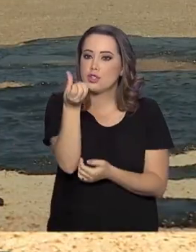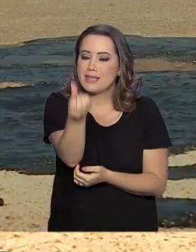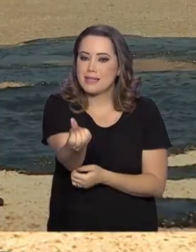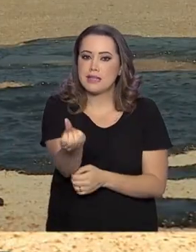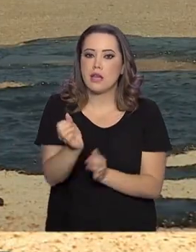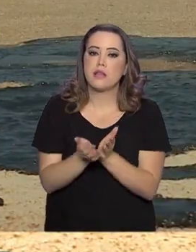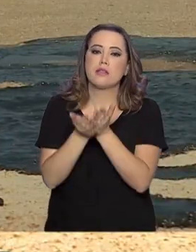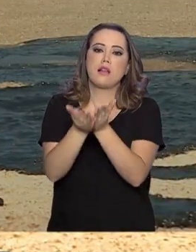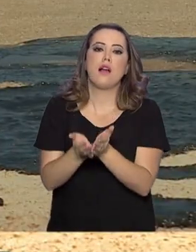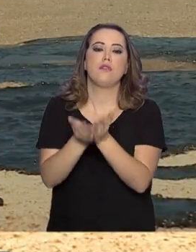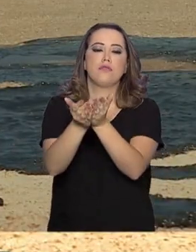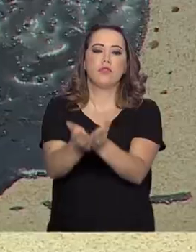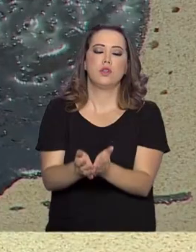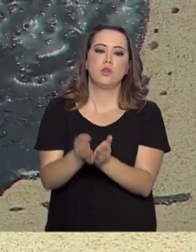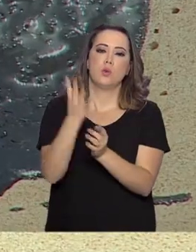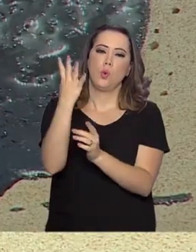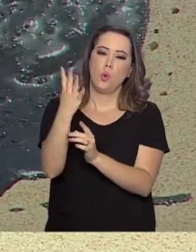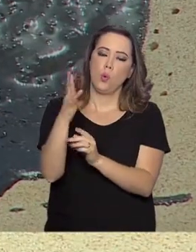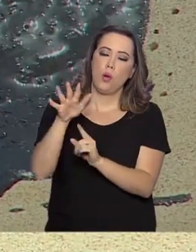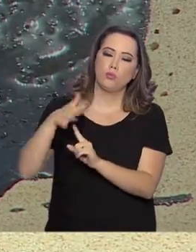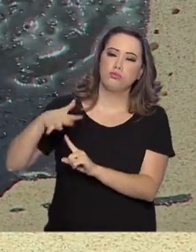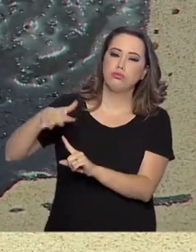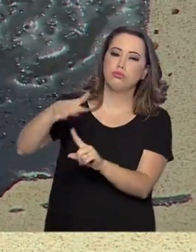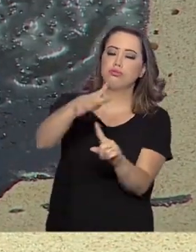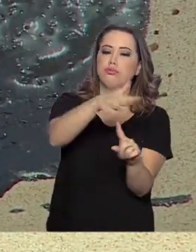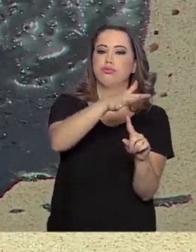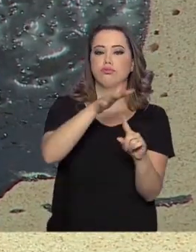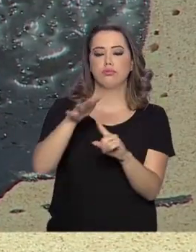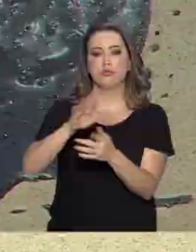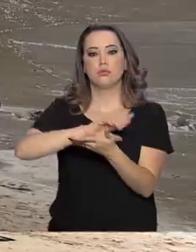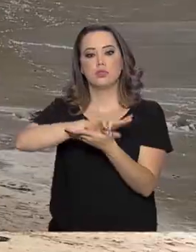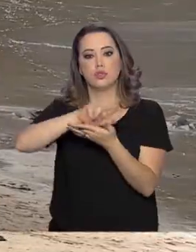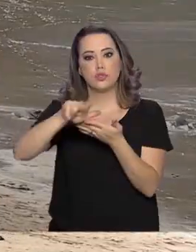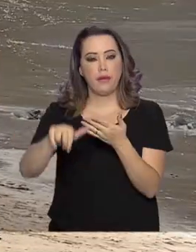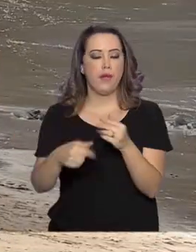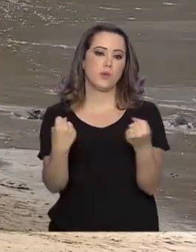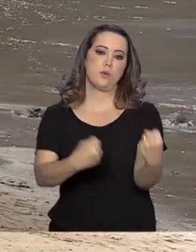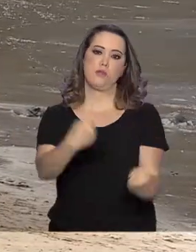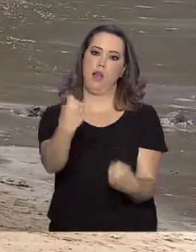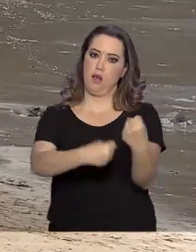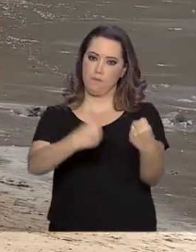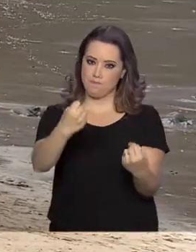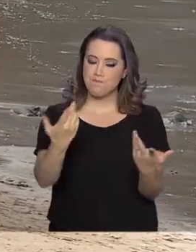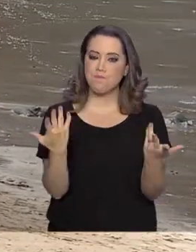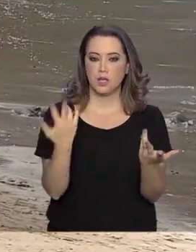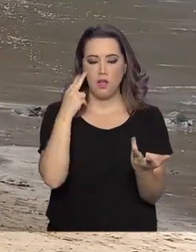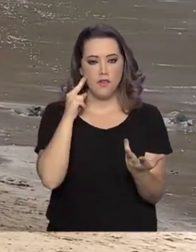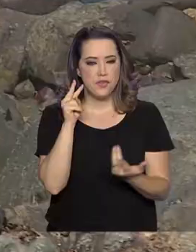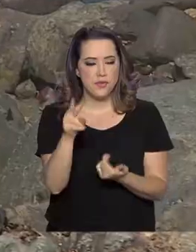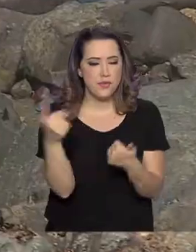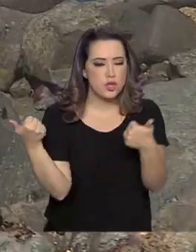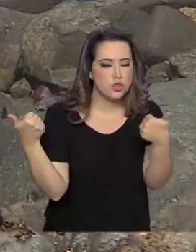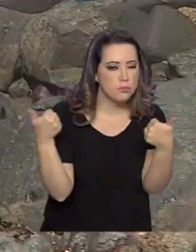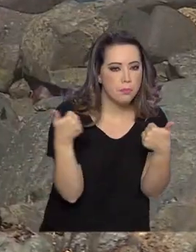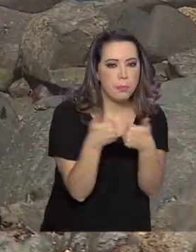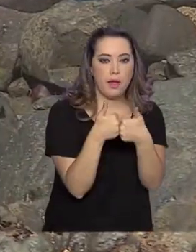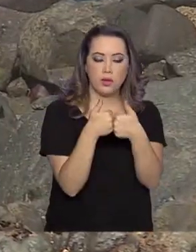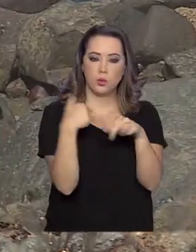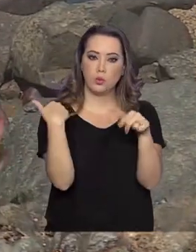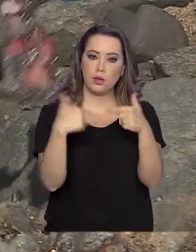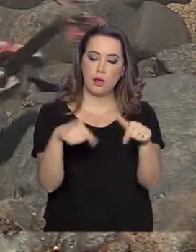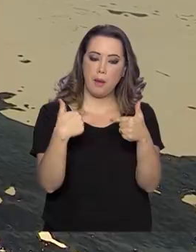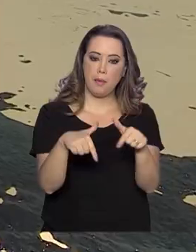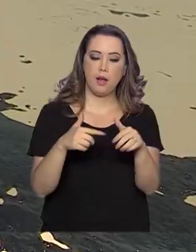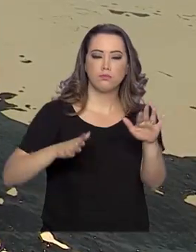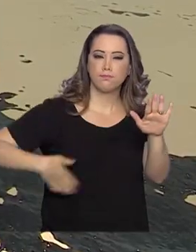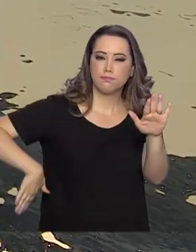63 viaturas. Para dar continuidade ao trabalho, o ministro da Defesa confere de perto, nesta quarta-feira, as operações no